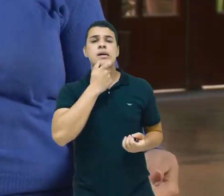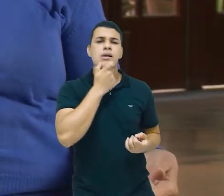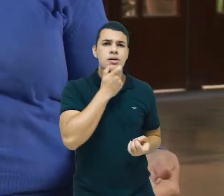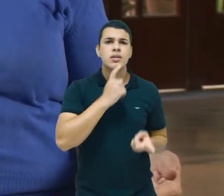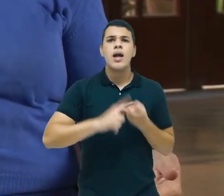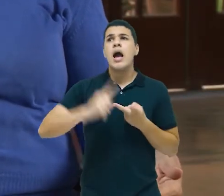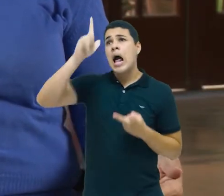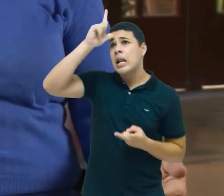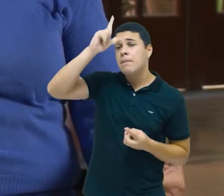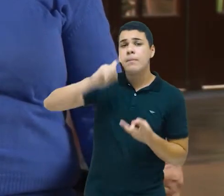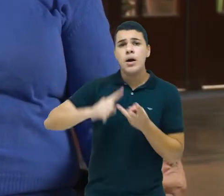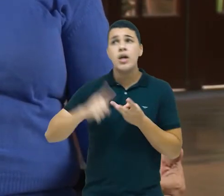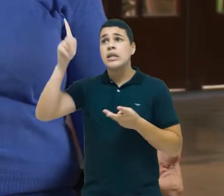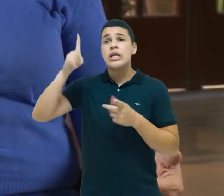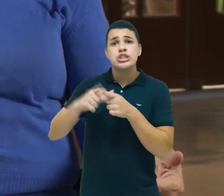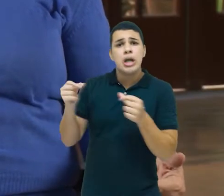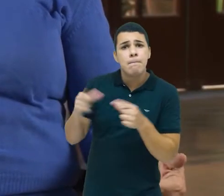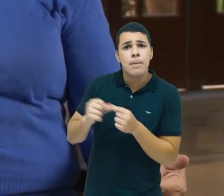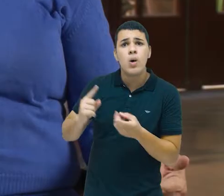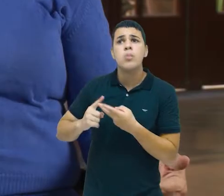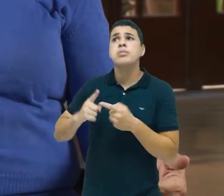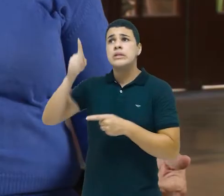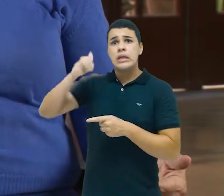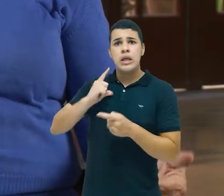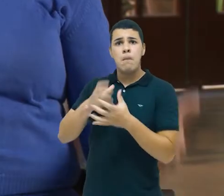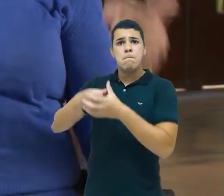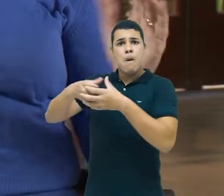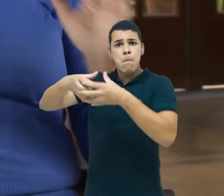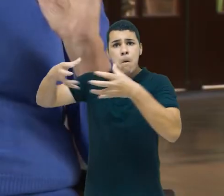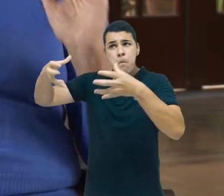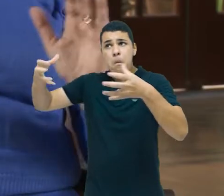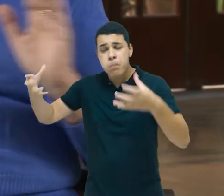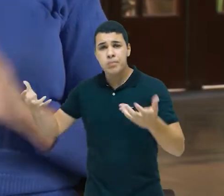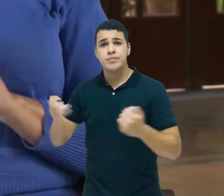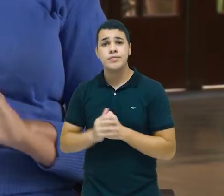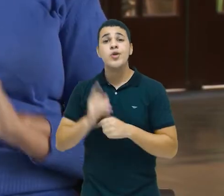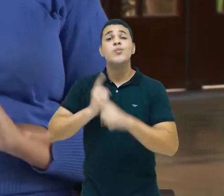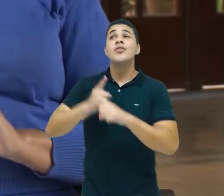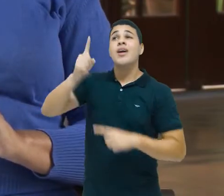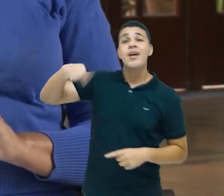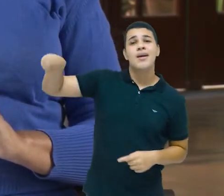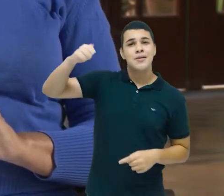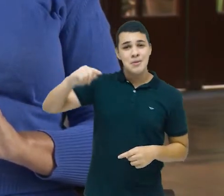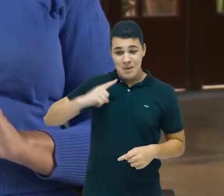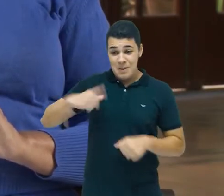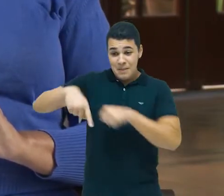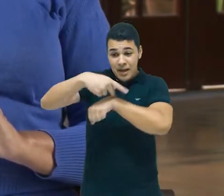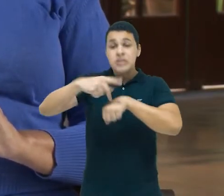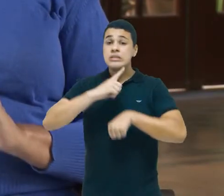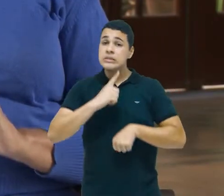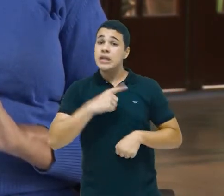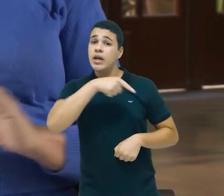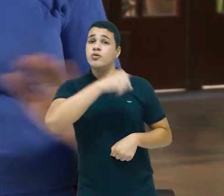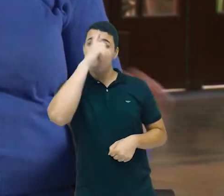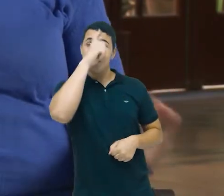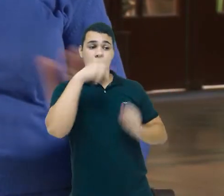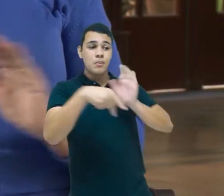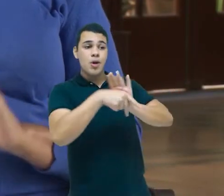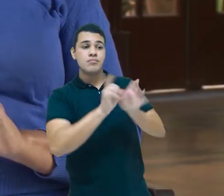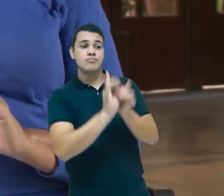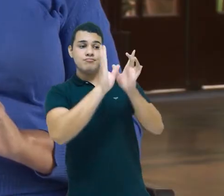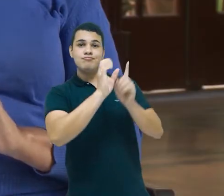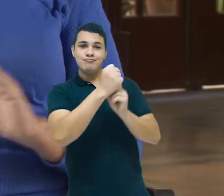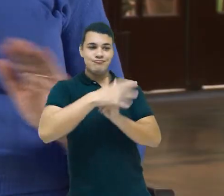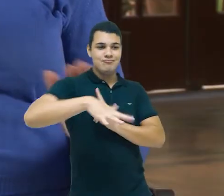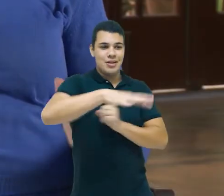o segundo? Por que o Japão, que é um país populoso, não é o segundo? Por que esses países têm sistemas universais de saúde? Veja, o